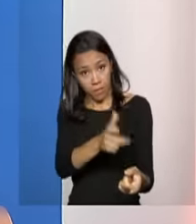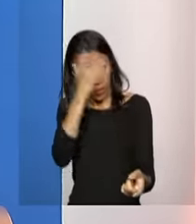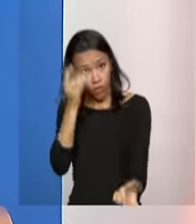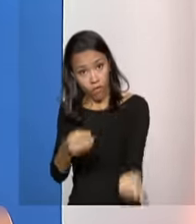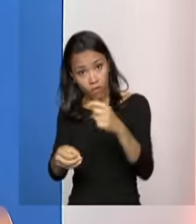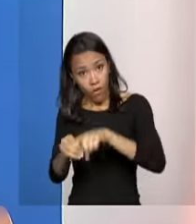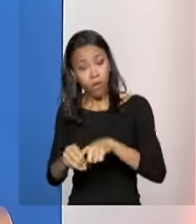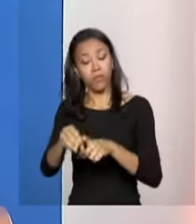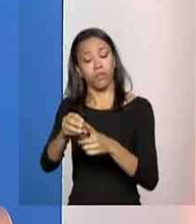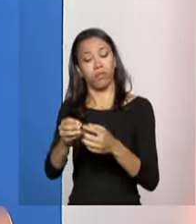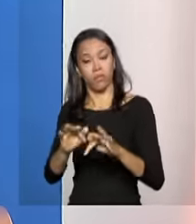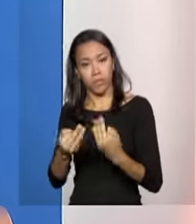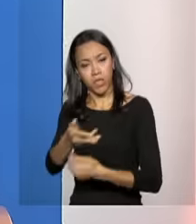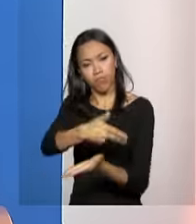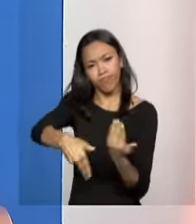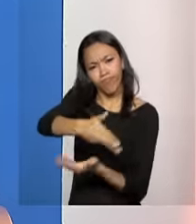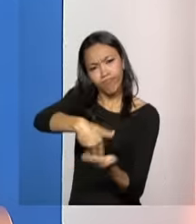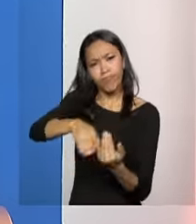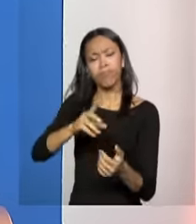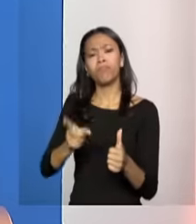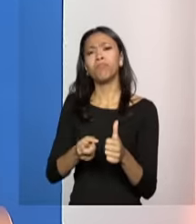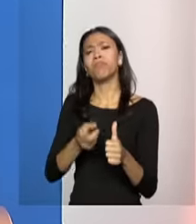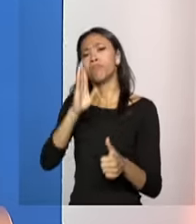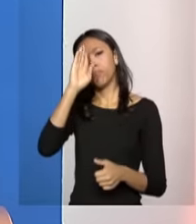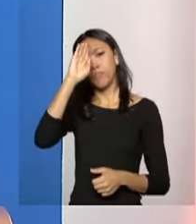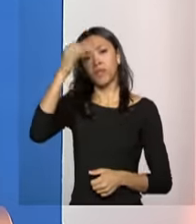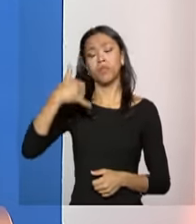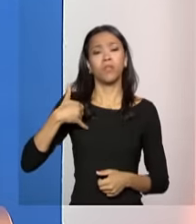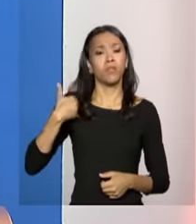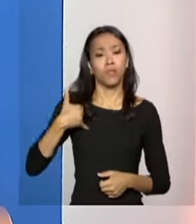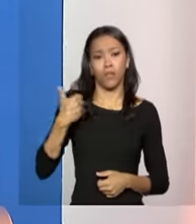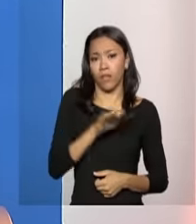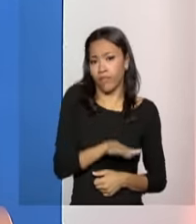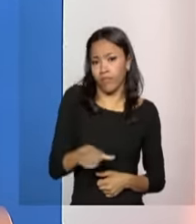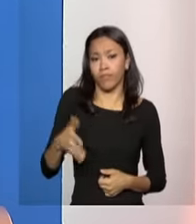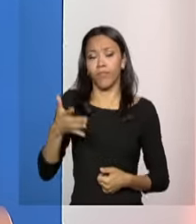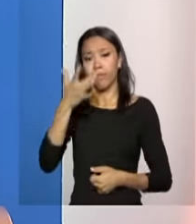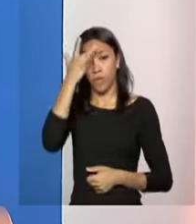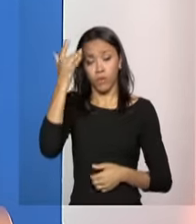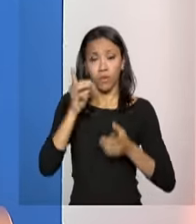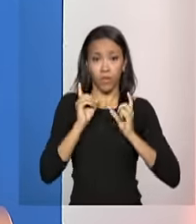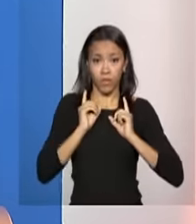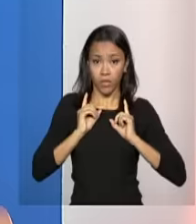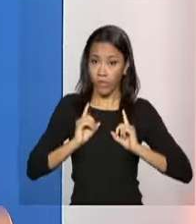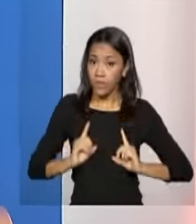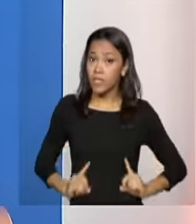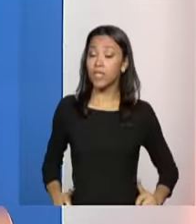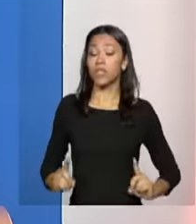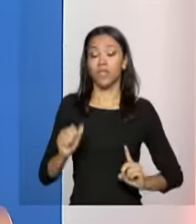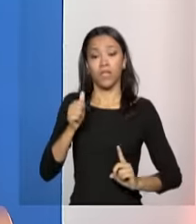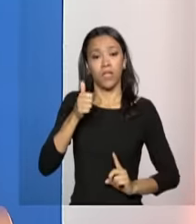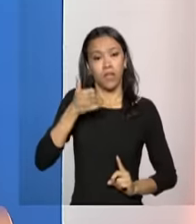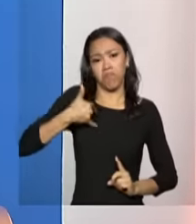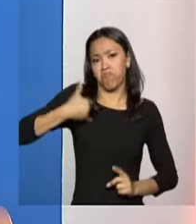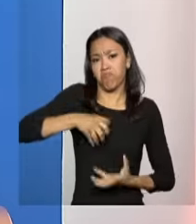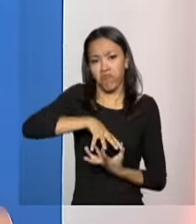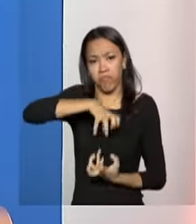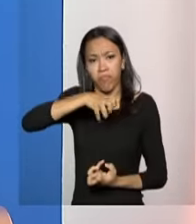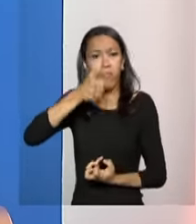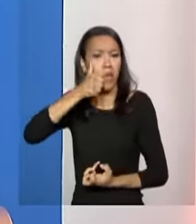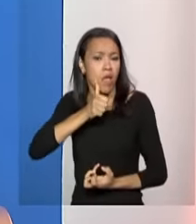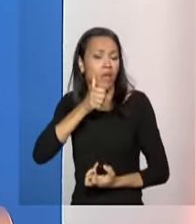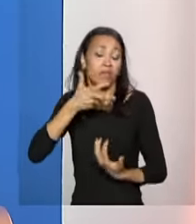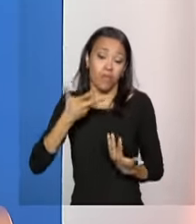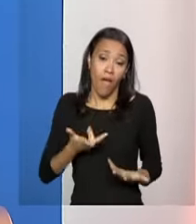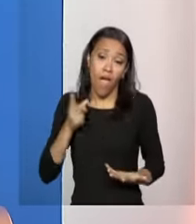protegidos. Principalmente na primeira infância, pessoas com deficiência, na velhice, mulheres. Então, as situações,